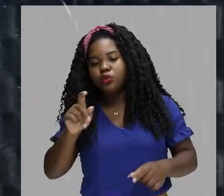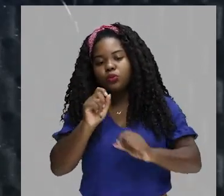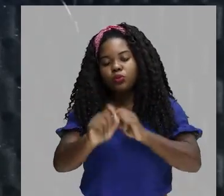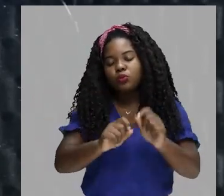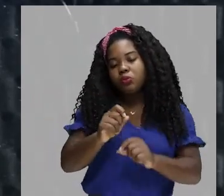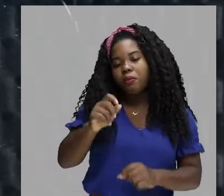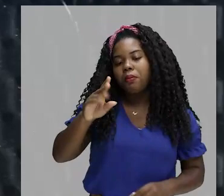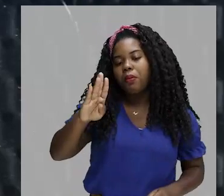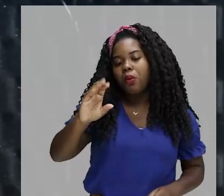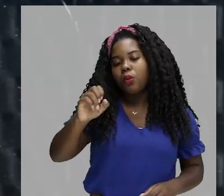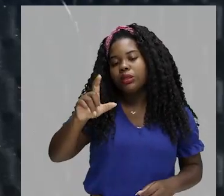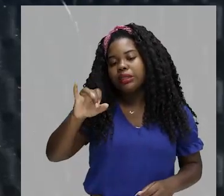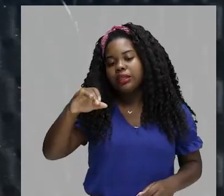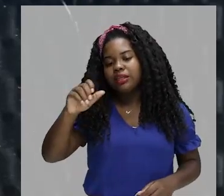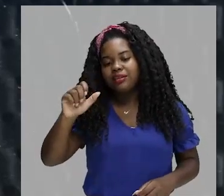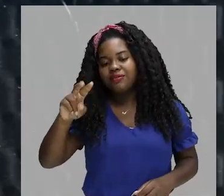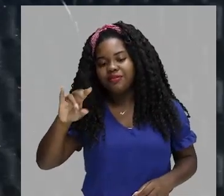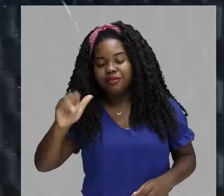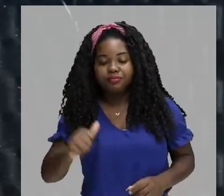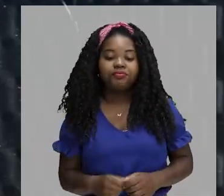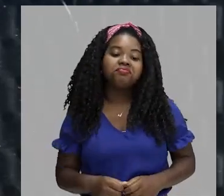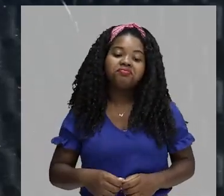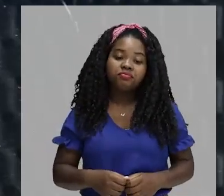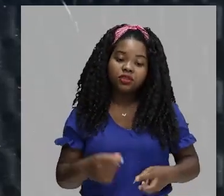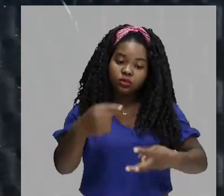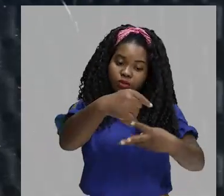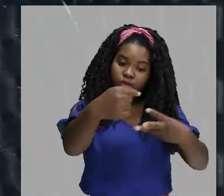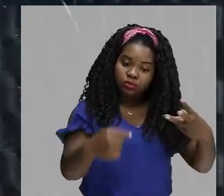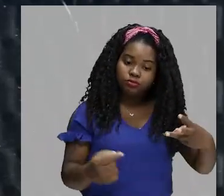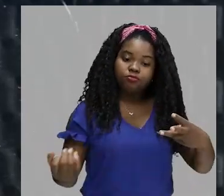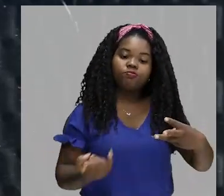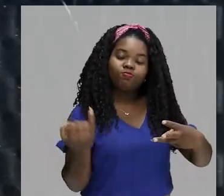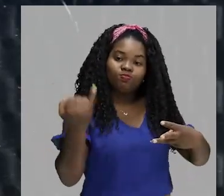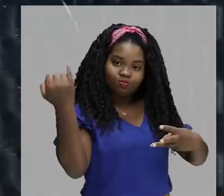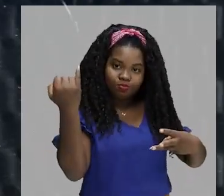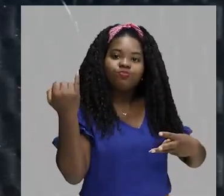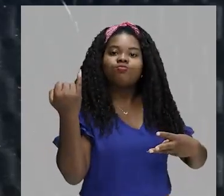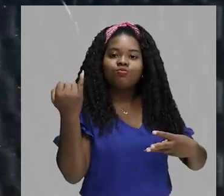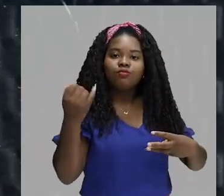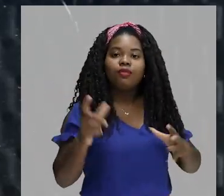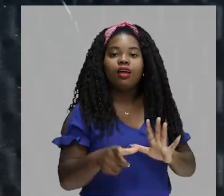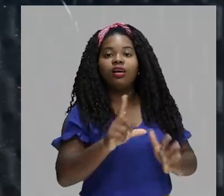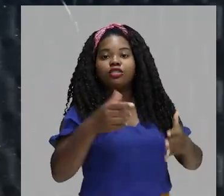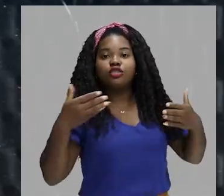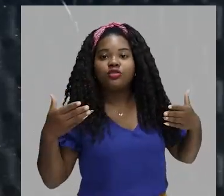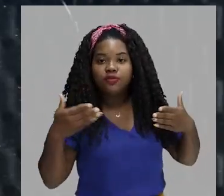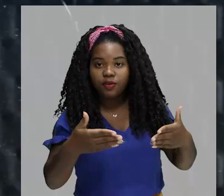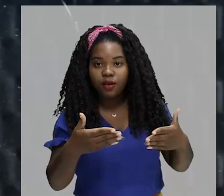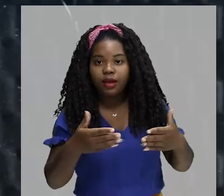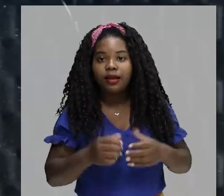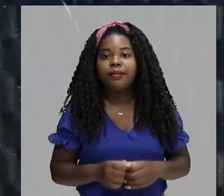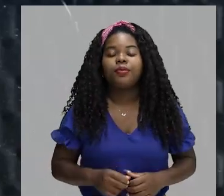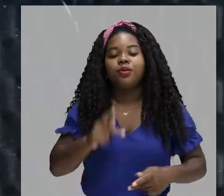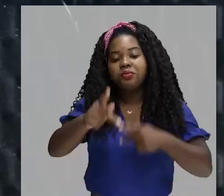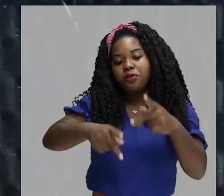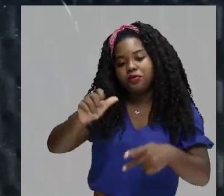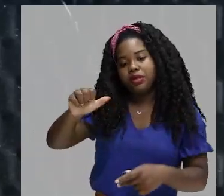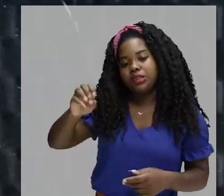Ok? Há pontos importantes que nós vamos destacar antes de focar os aztecas.